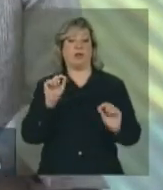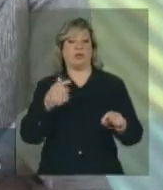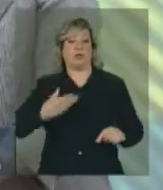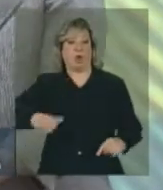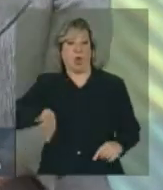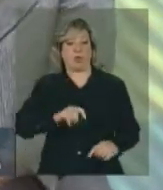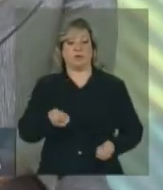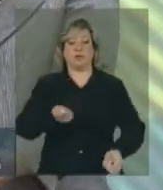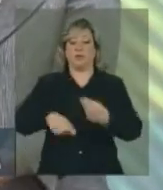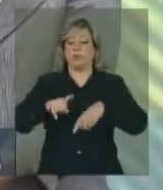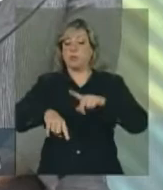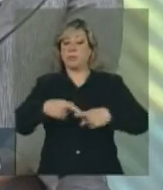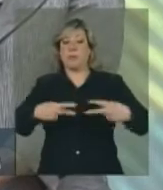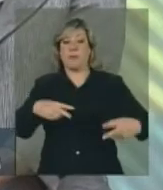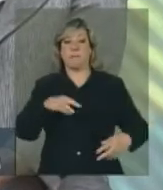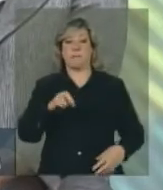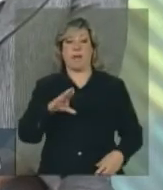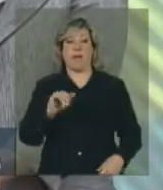mercadorias.